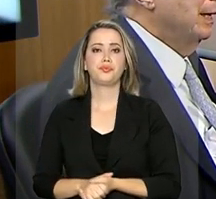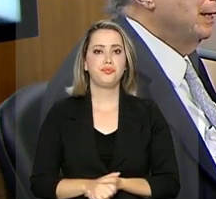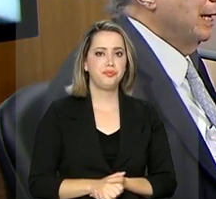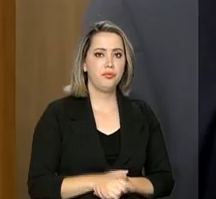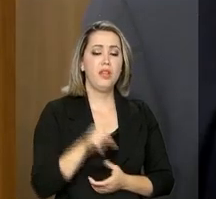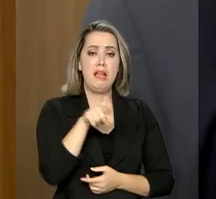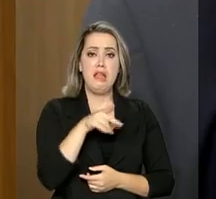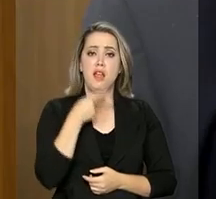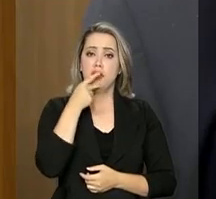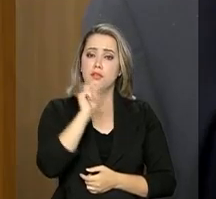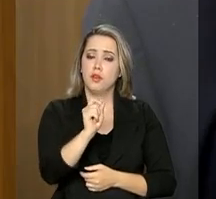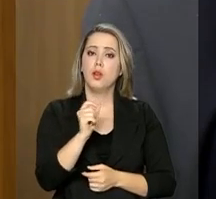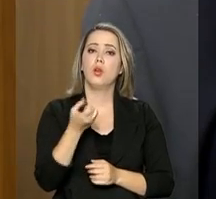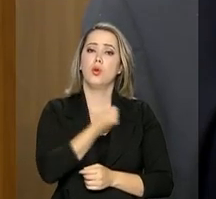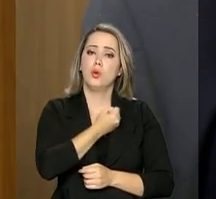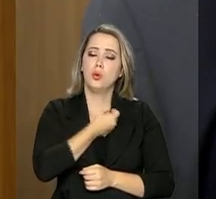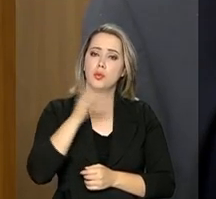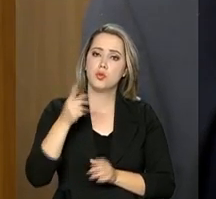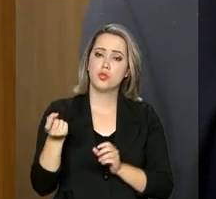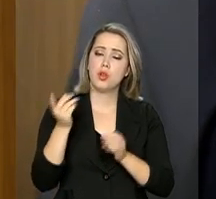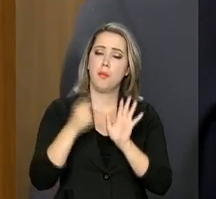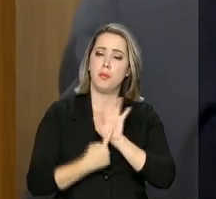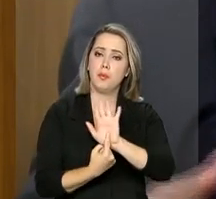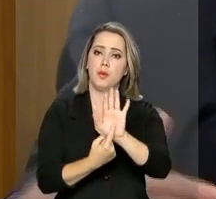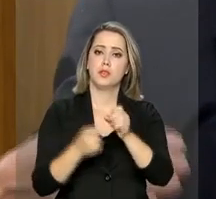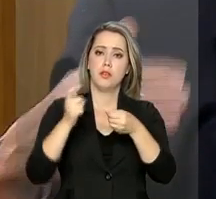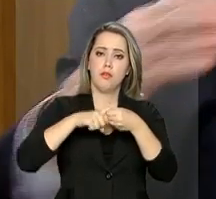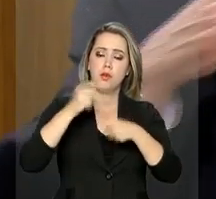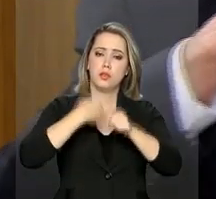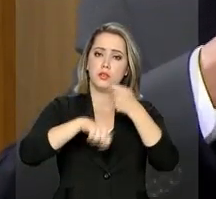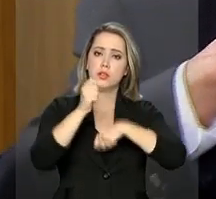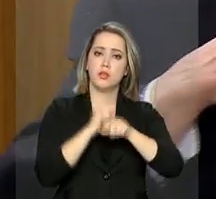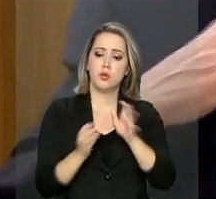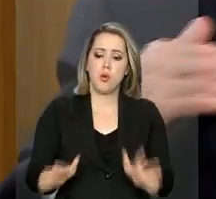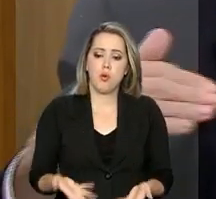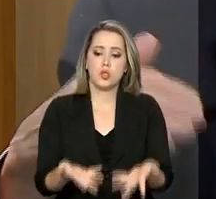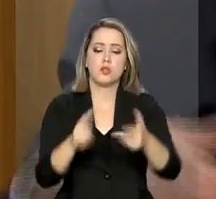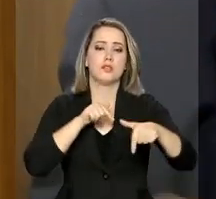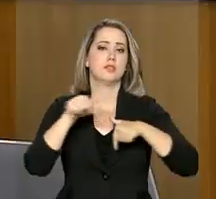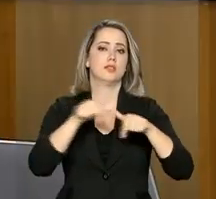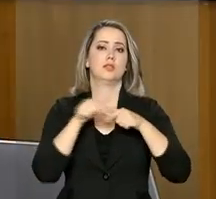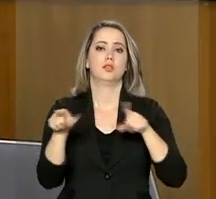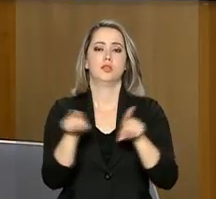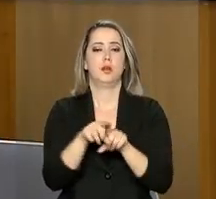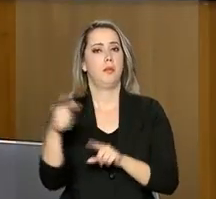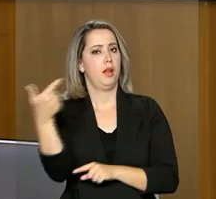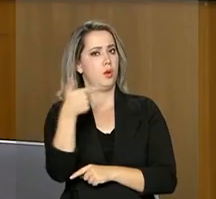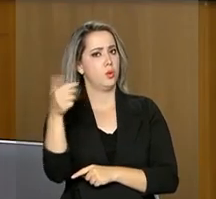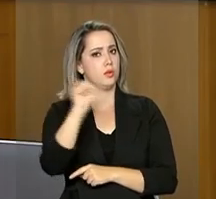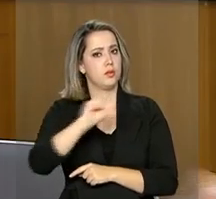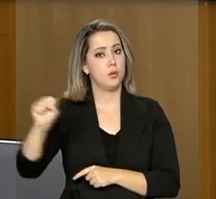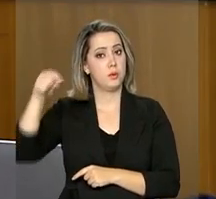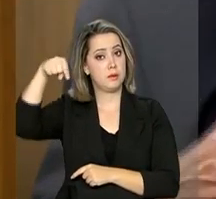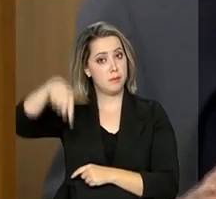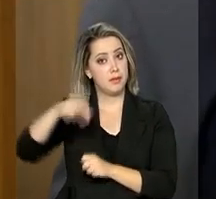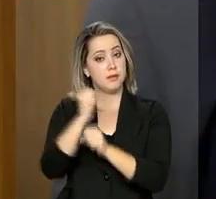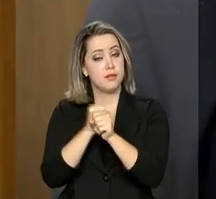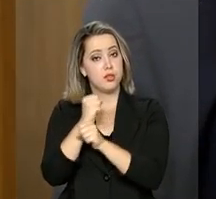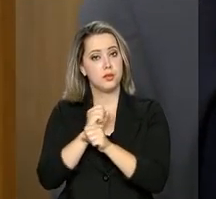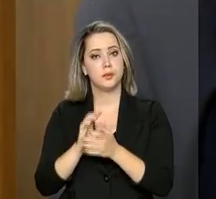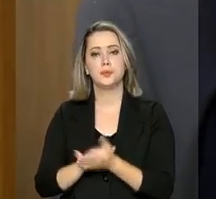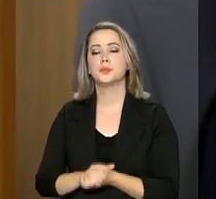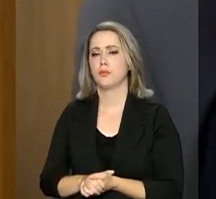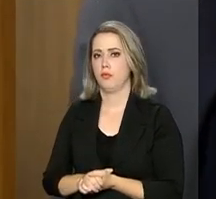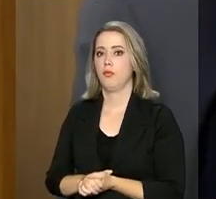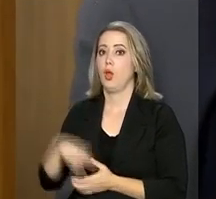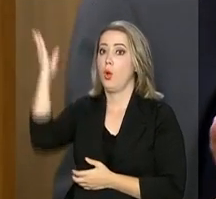dados já mostram uma retomada do crescimento da economia, com geração de empregos no segundo semestre deste ano. O Brasil já